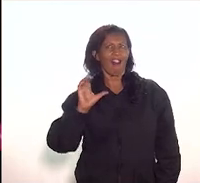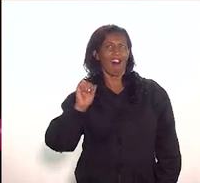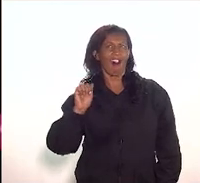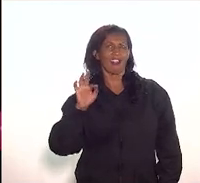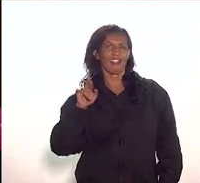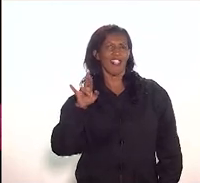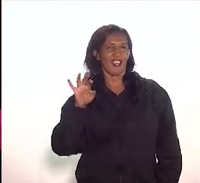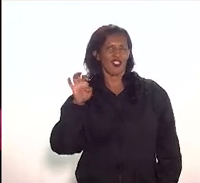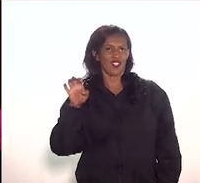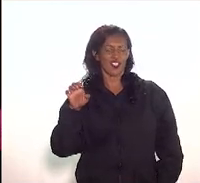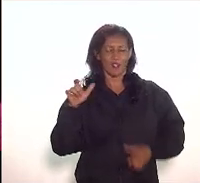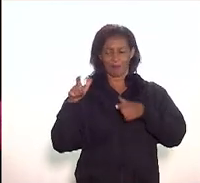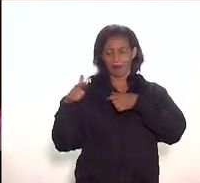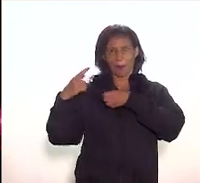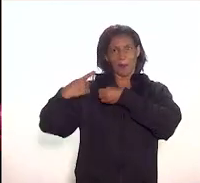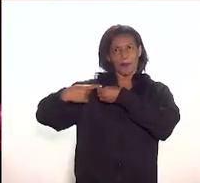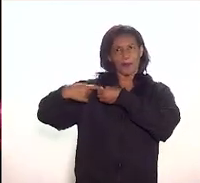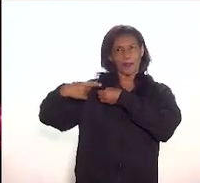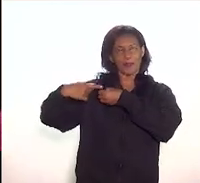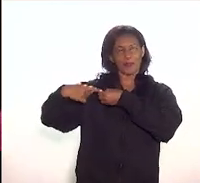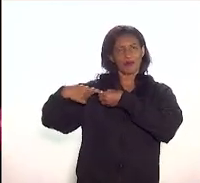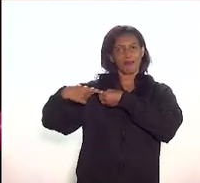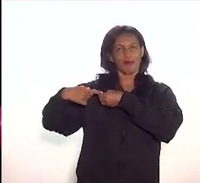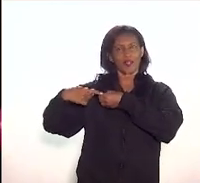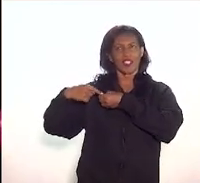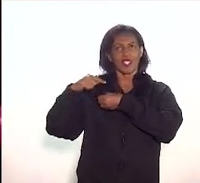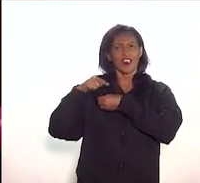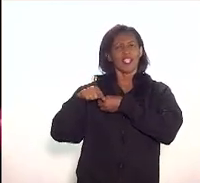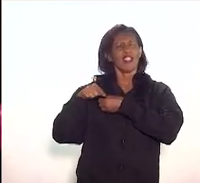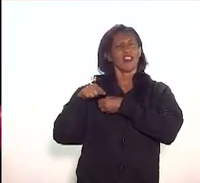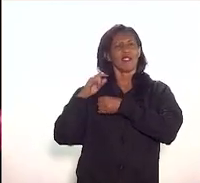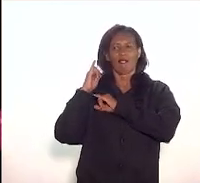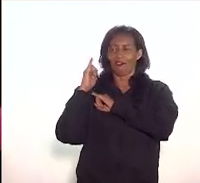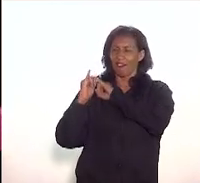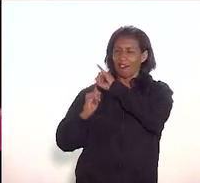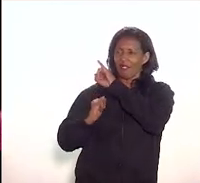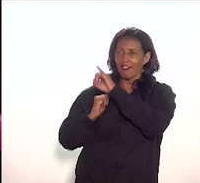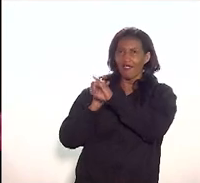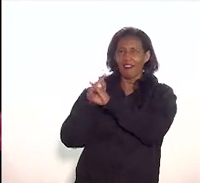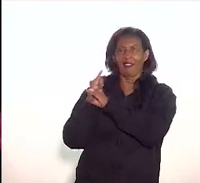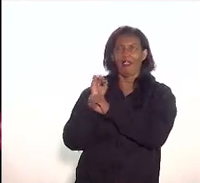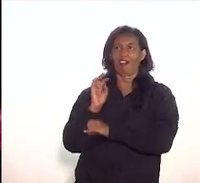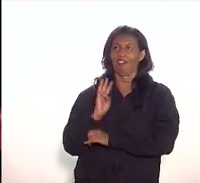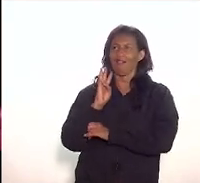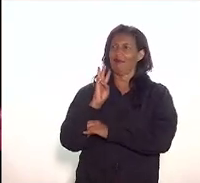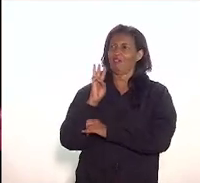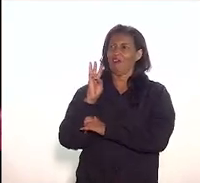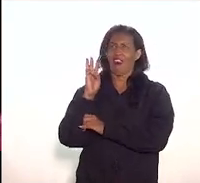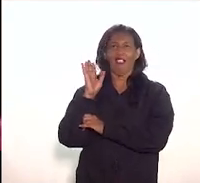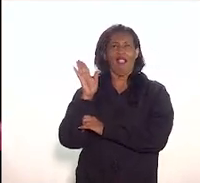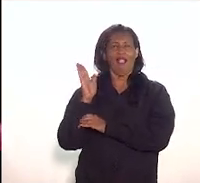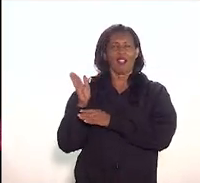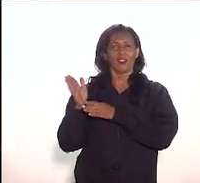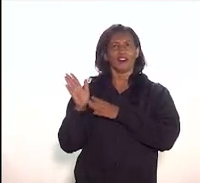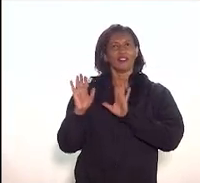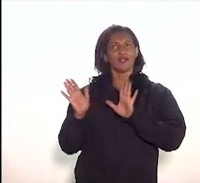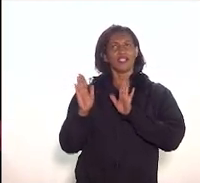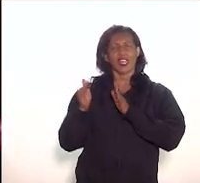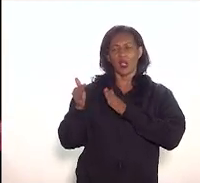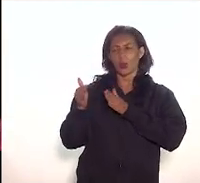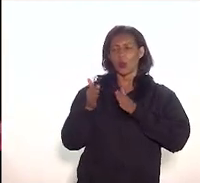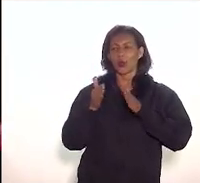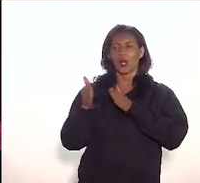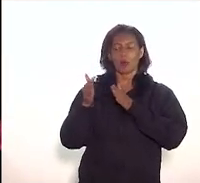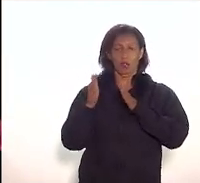Catete e criou no seu site um percurso quer dizer fizeram os